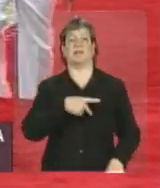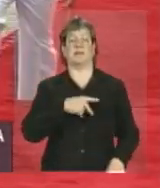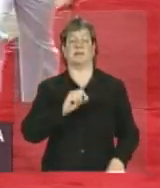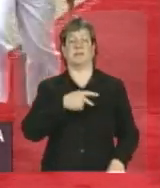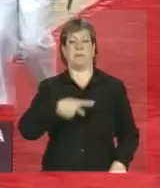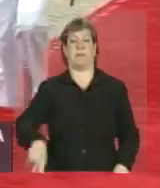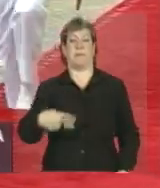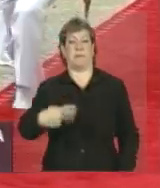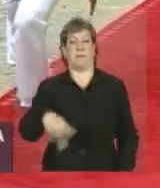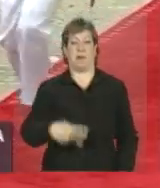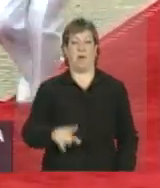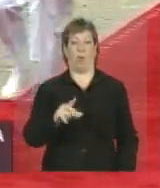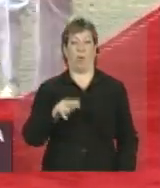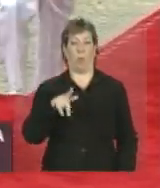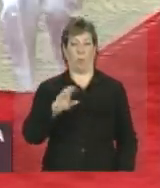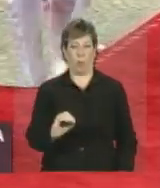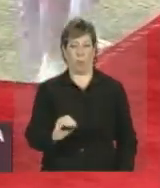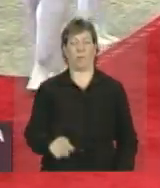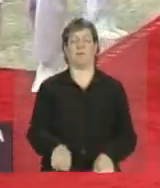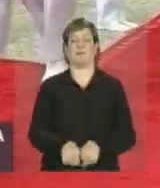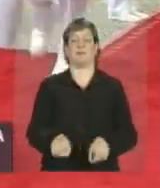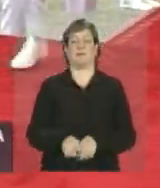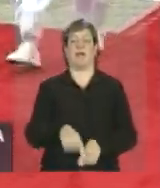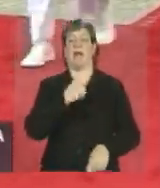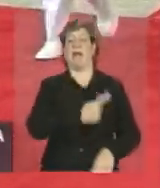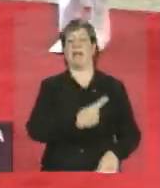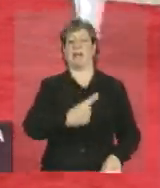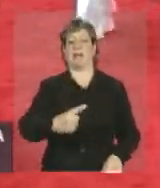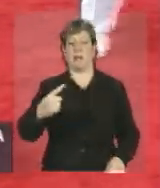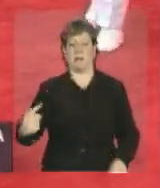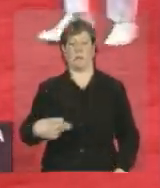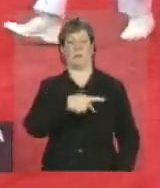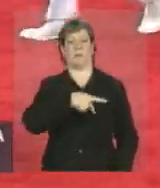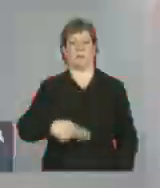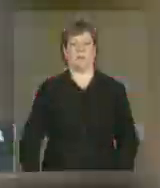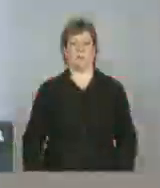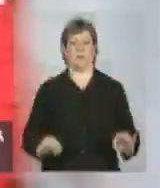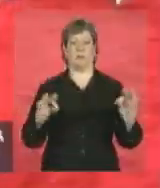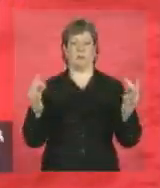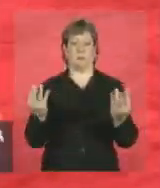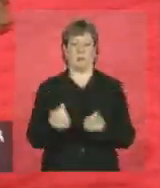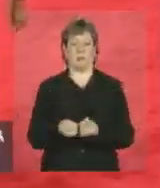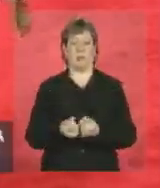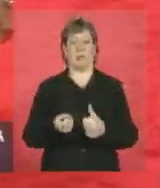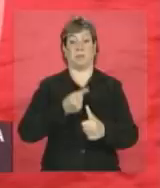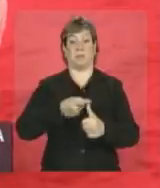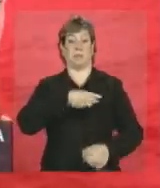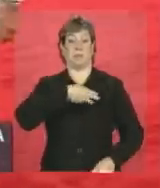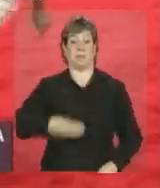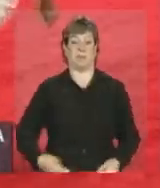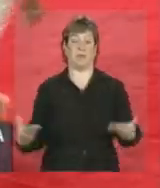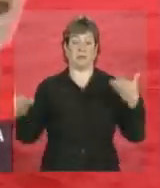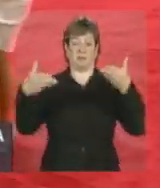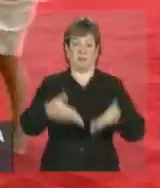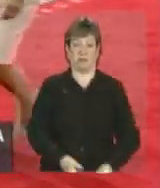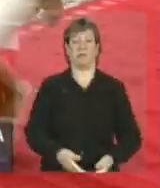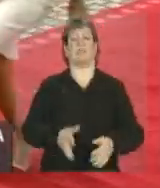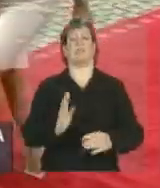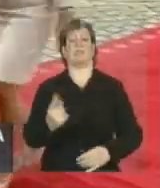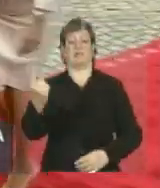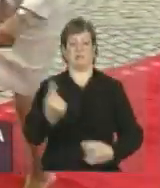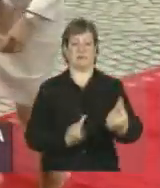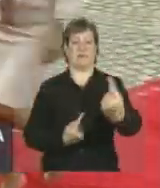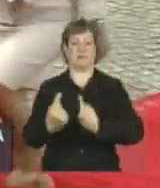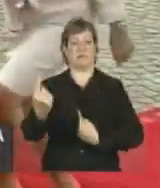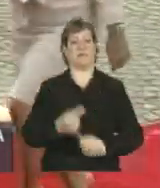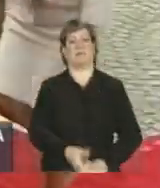Paraguai. Cada um dos presidentes e dos primeiros ministros que vão participar estão sendo recebidos